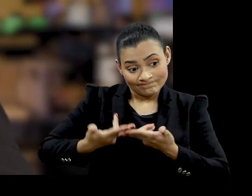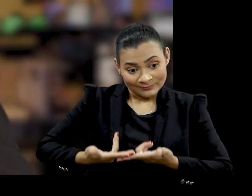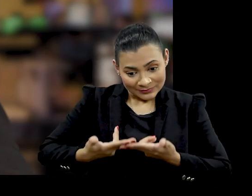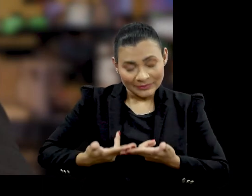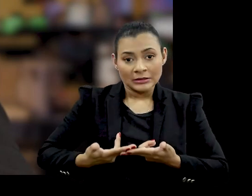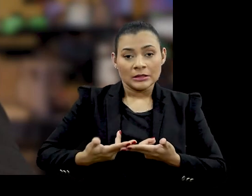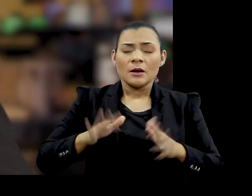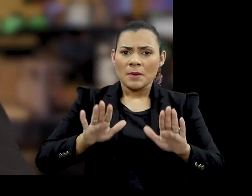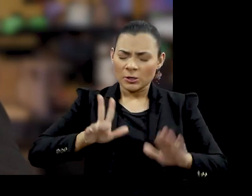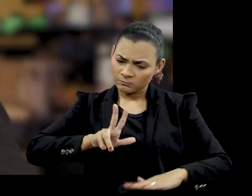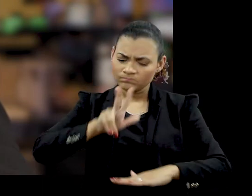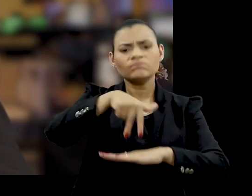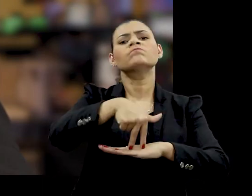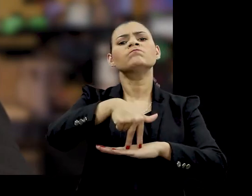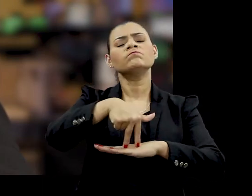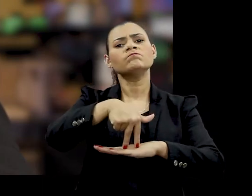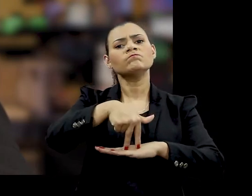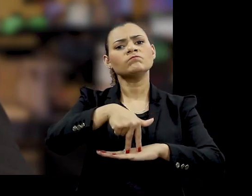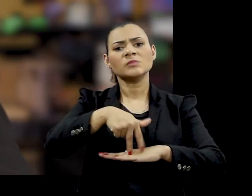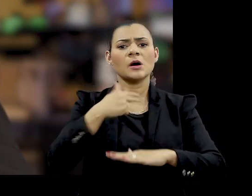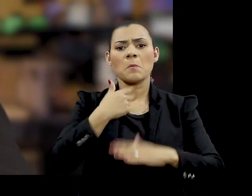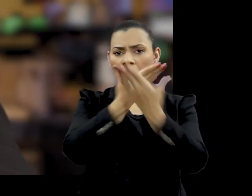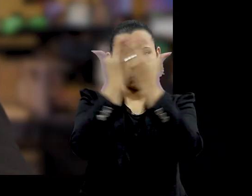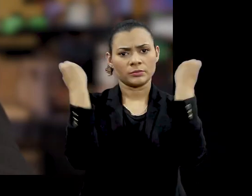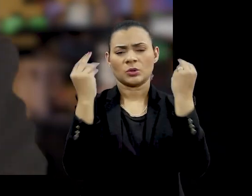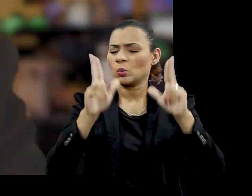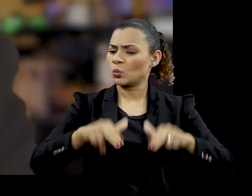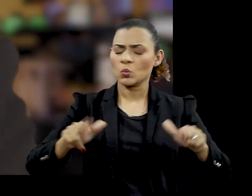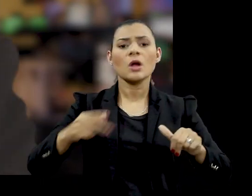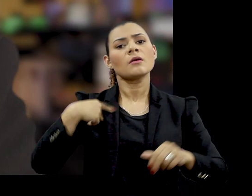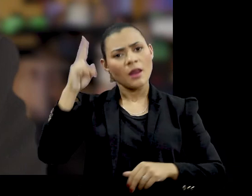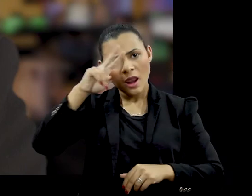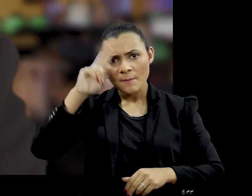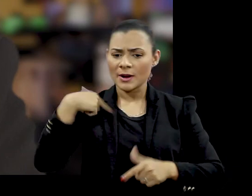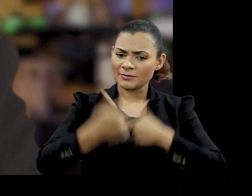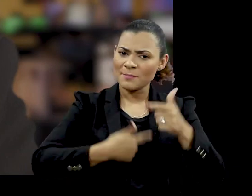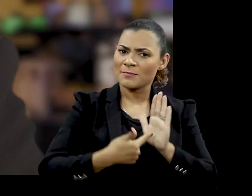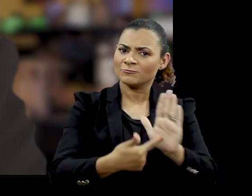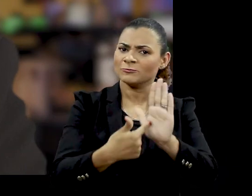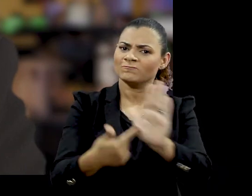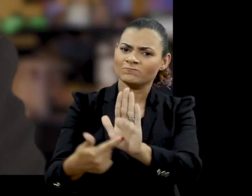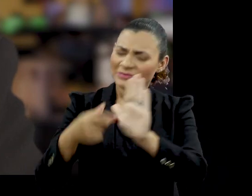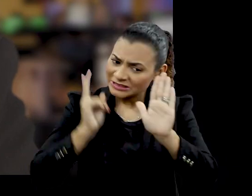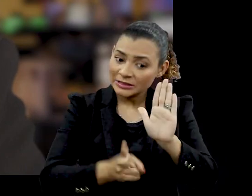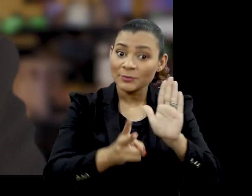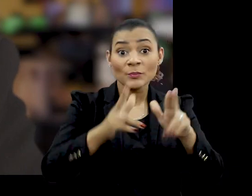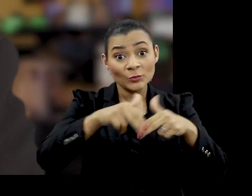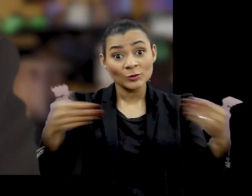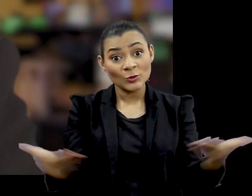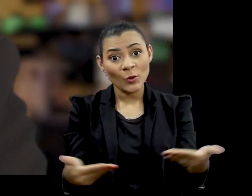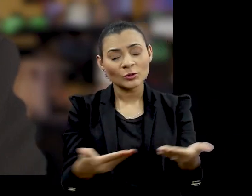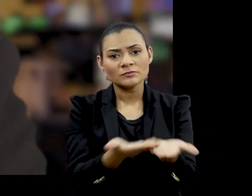enfrentar isso de frente Não podemos deixar cair no esquecimento Esse é o nosso trabalho Por isso nós estamos